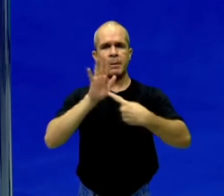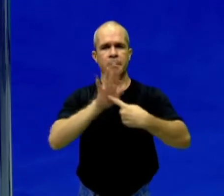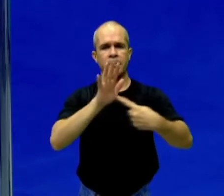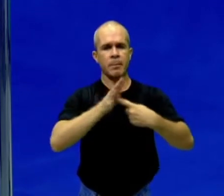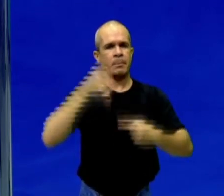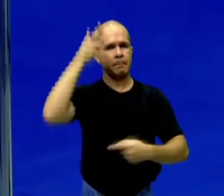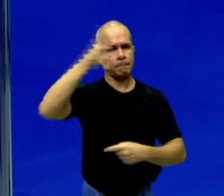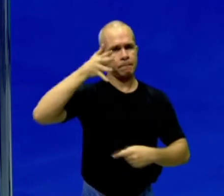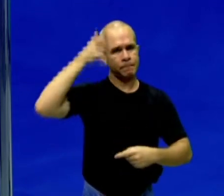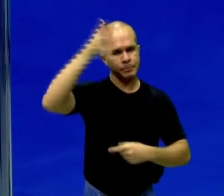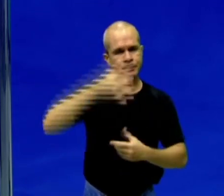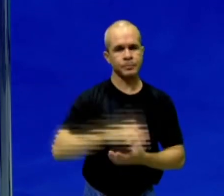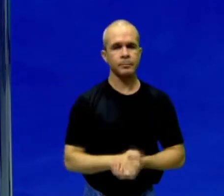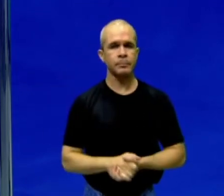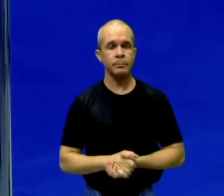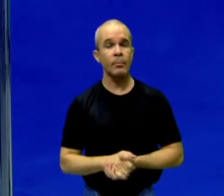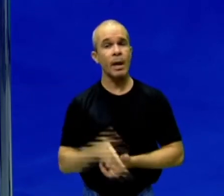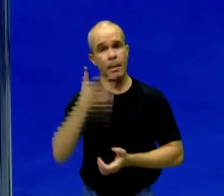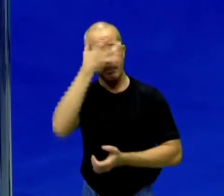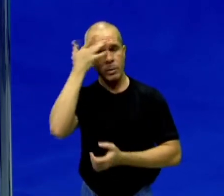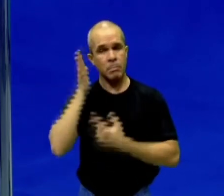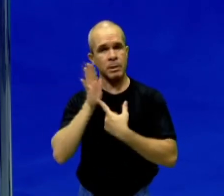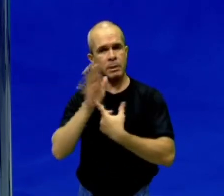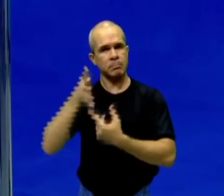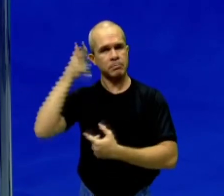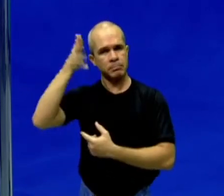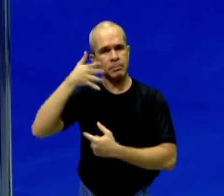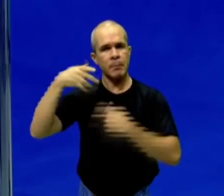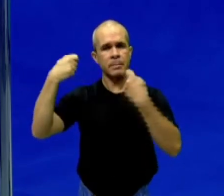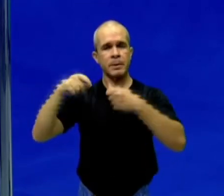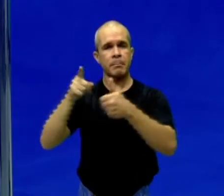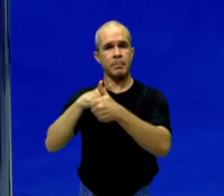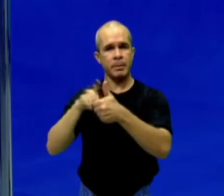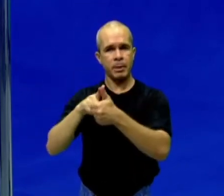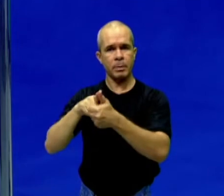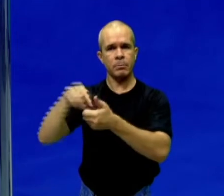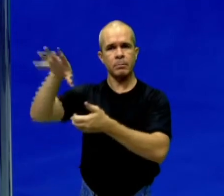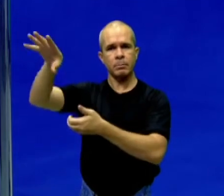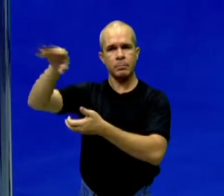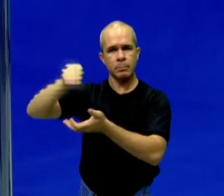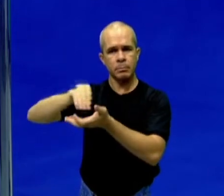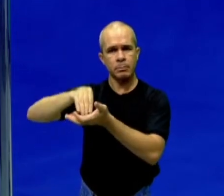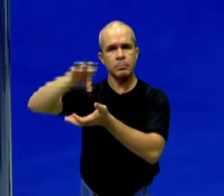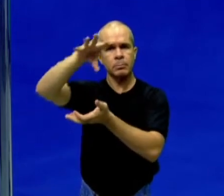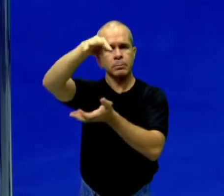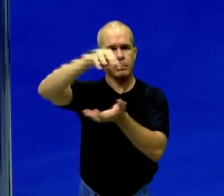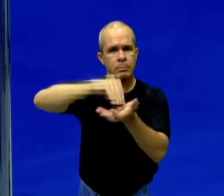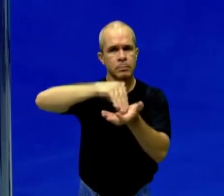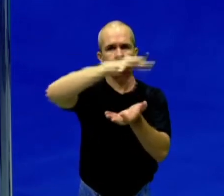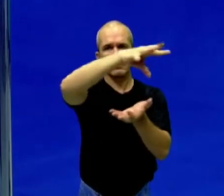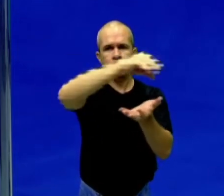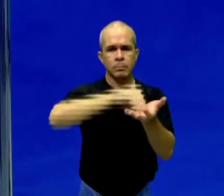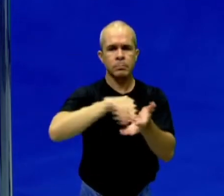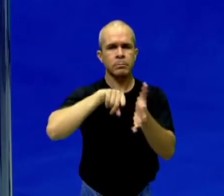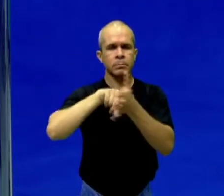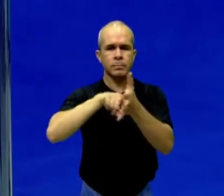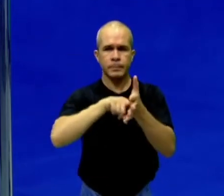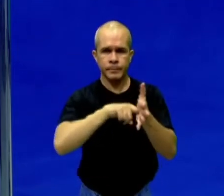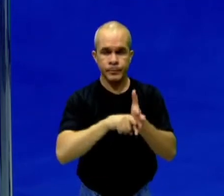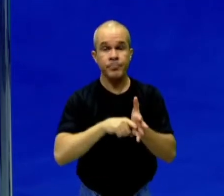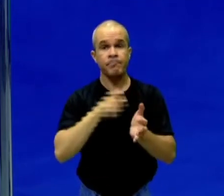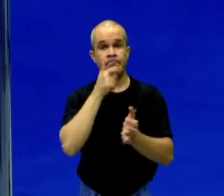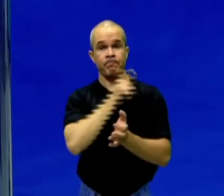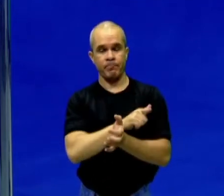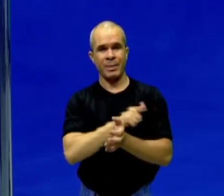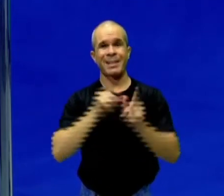para apresentar um seminário, é importante a gente coletar os dados, ir profundamente na pesquisa, pegar